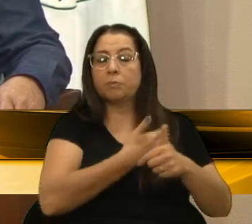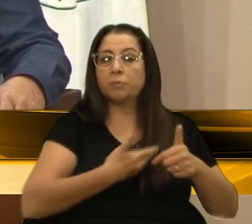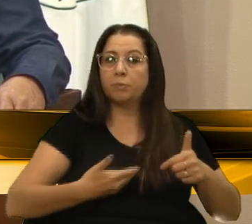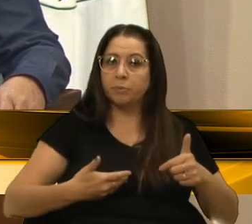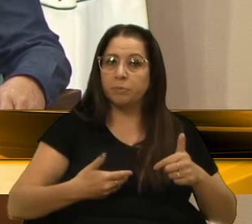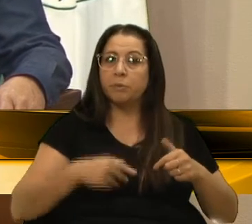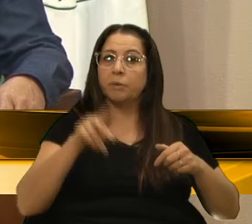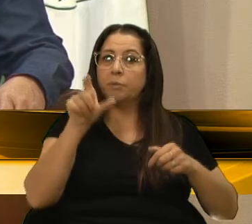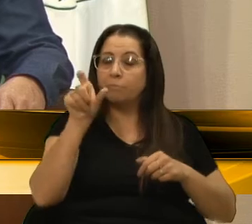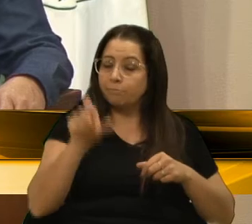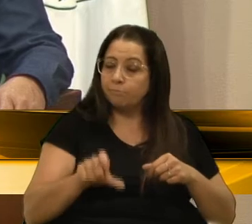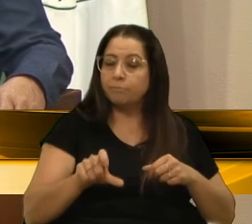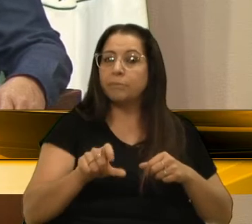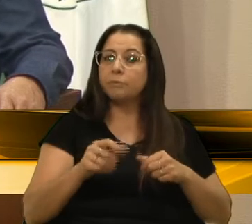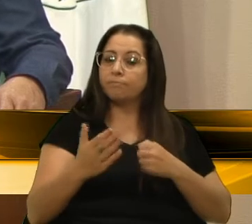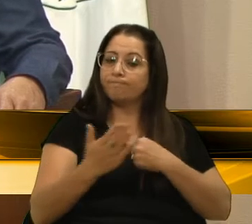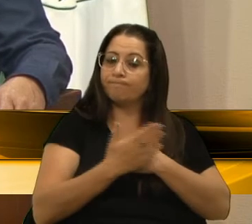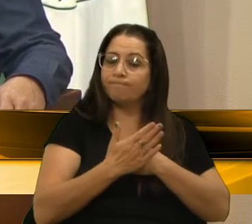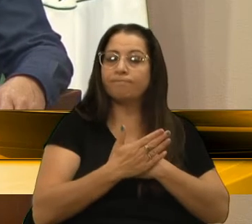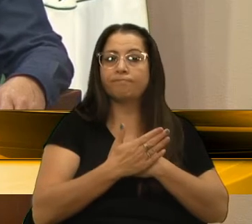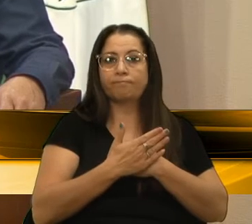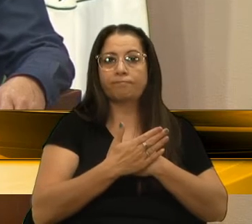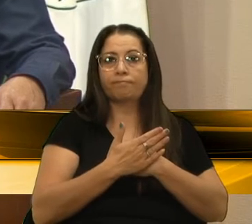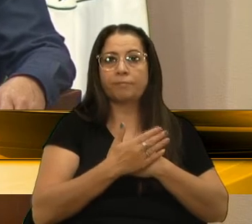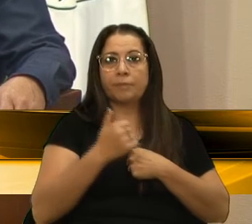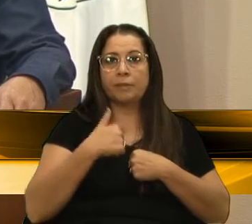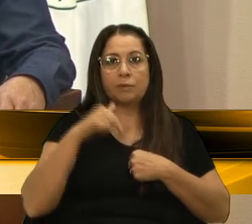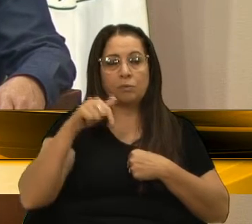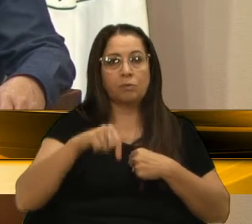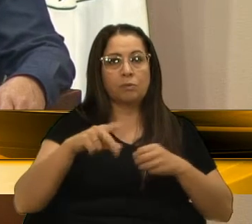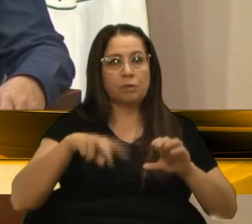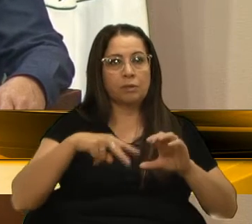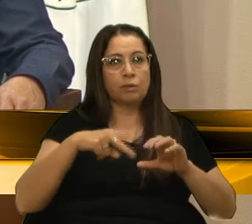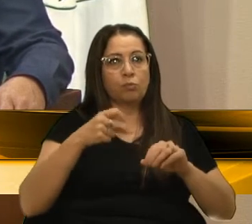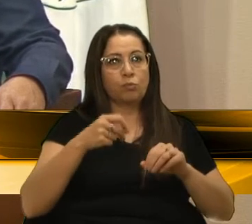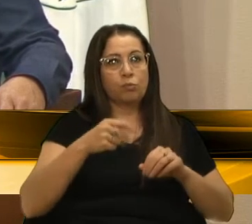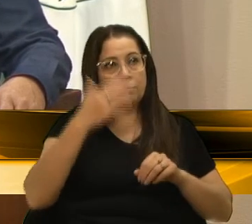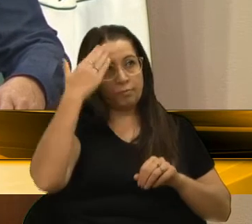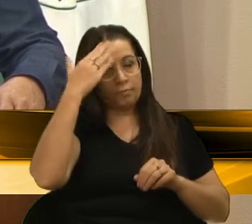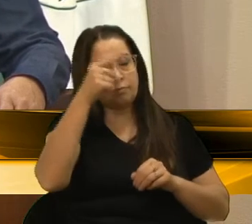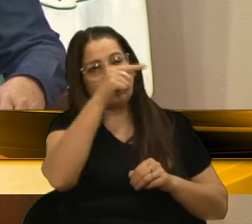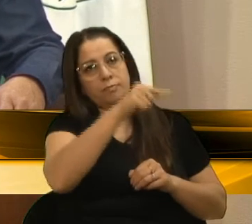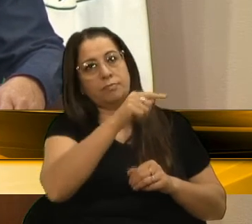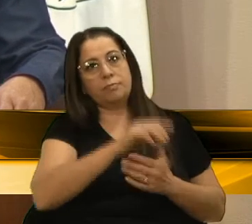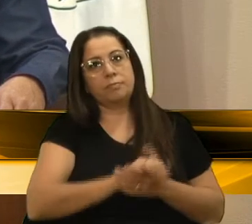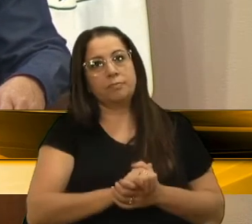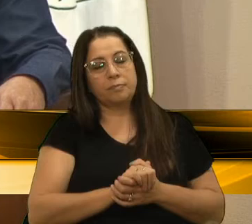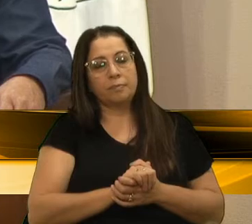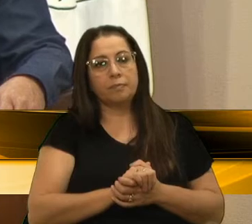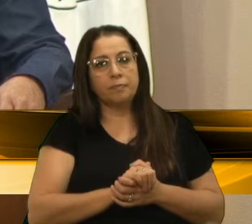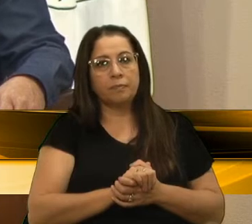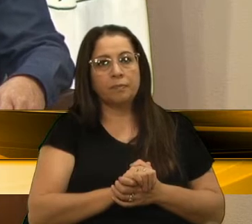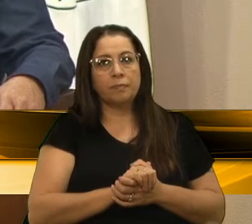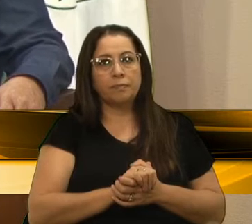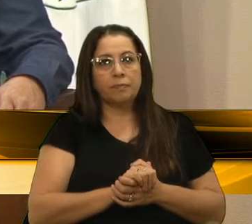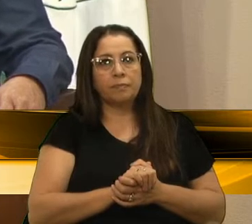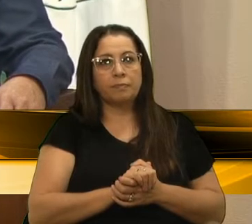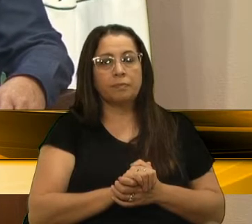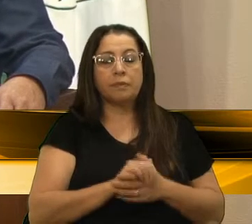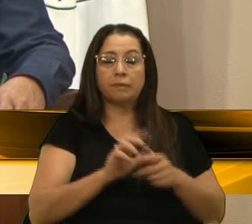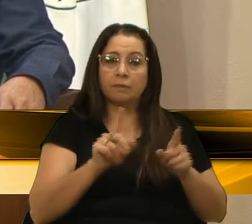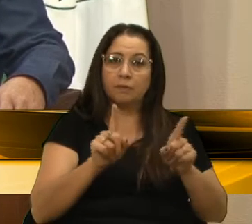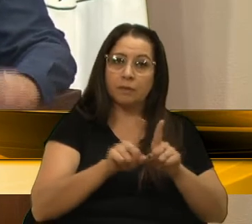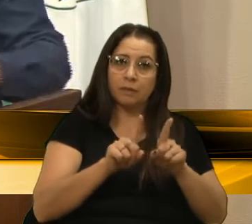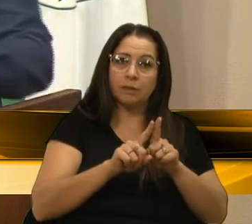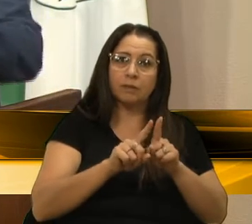uma pessoa que tanto me ajudou, se eu estou aqui na Câmara, muito eu devo a ele, muito eu devo a ele, inclusive nós